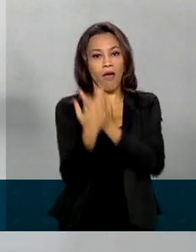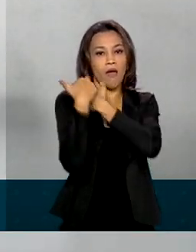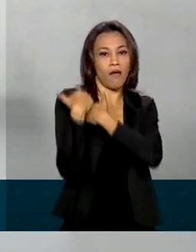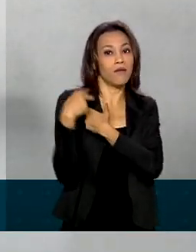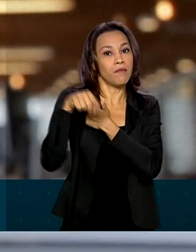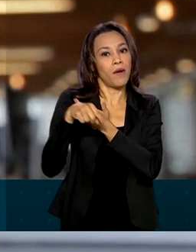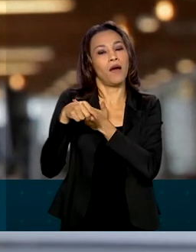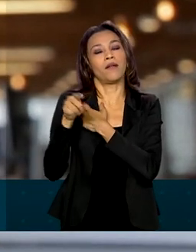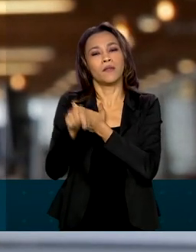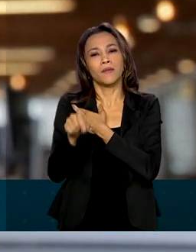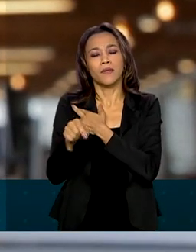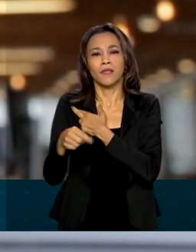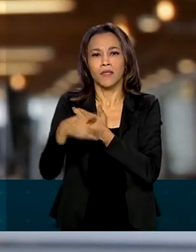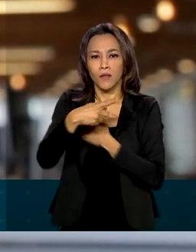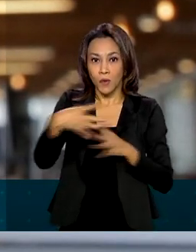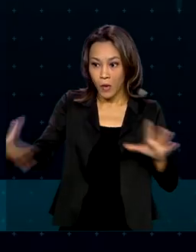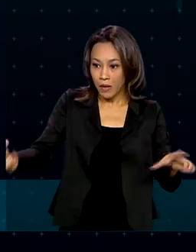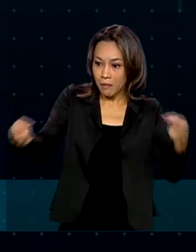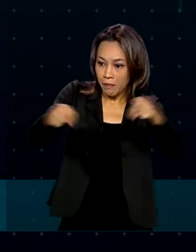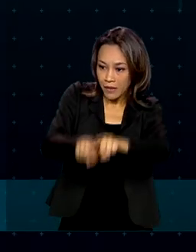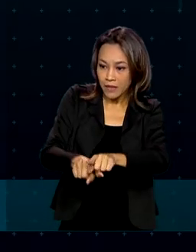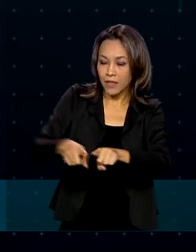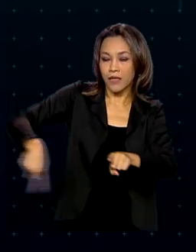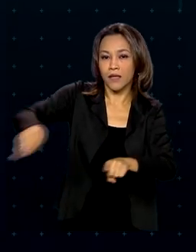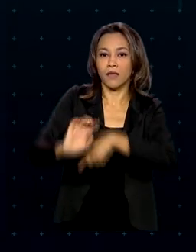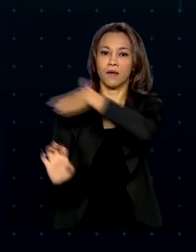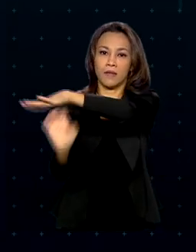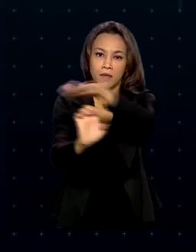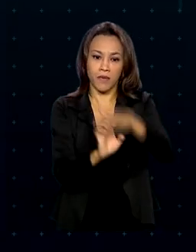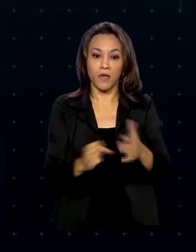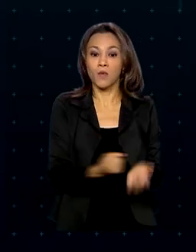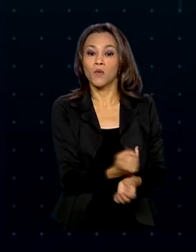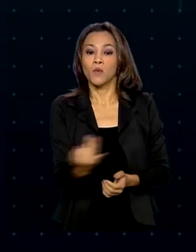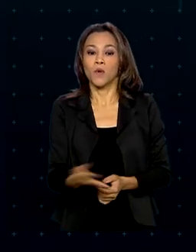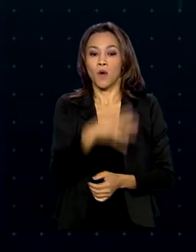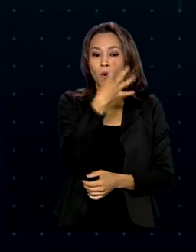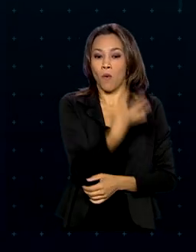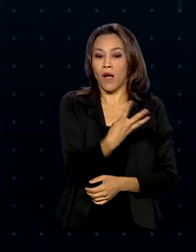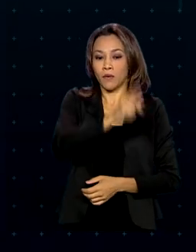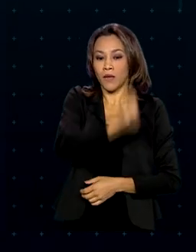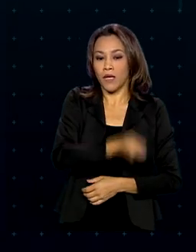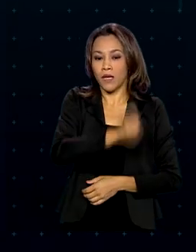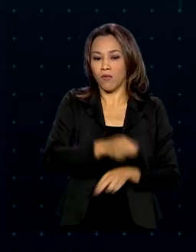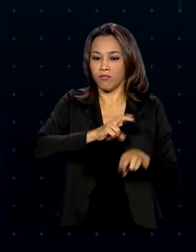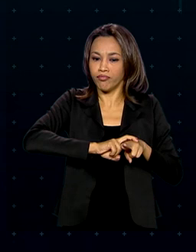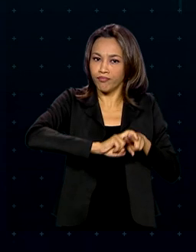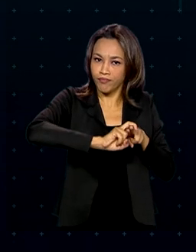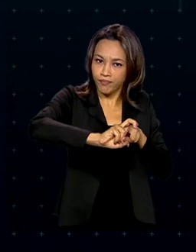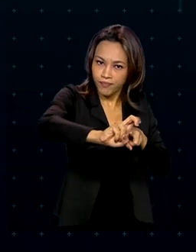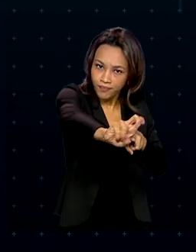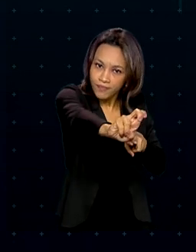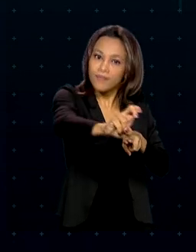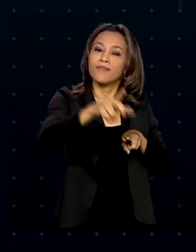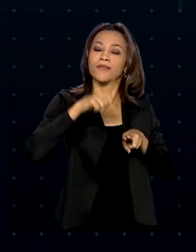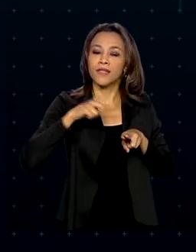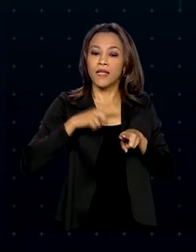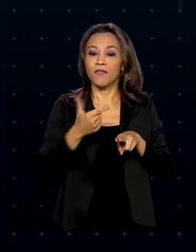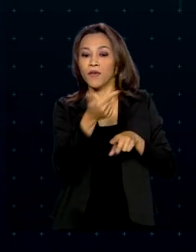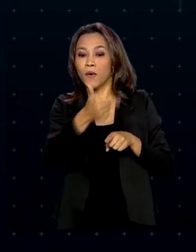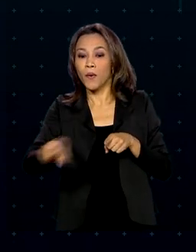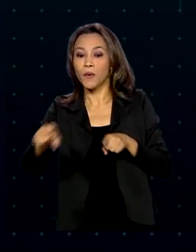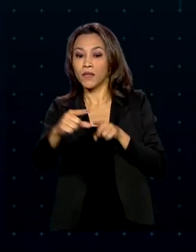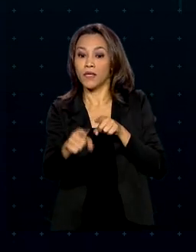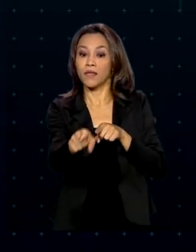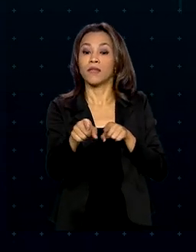governo com a iniciativa privada. Foram quatro leilões de ferrovias, entre eles a renovação da concessão da